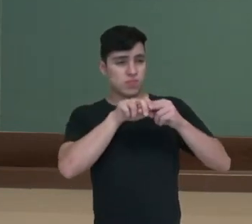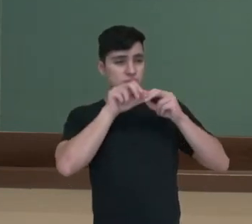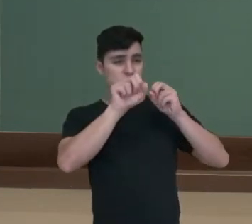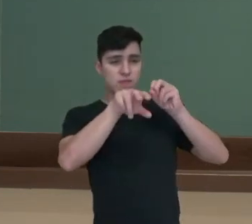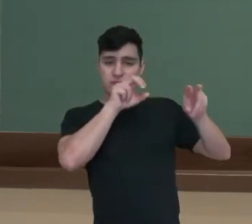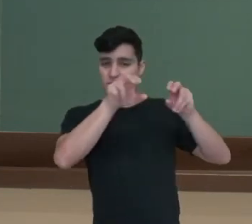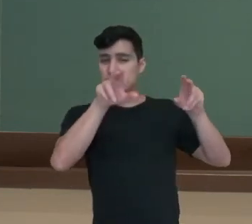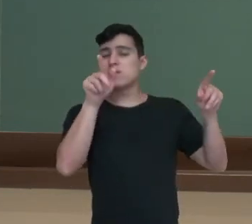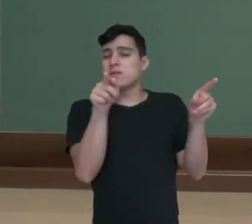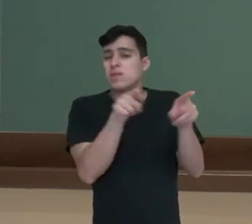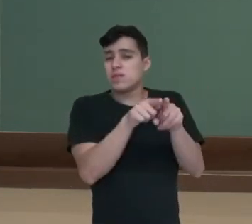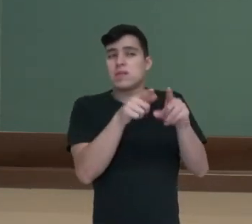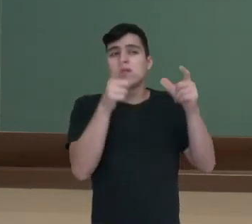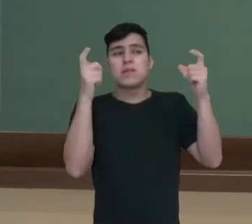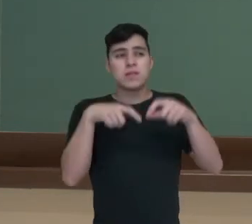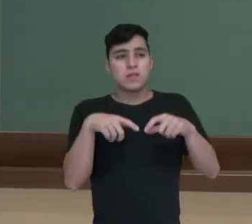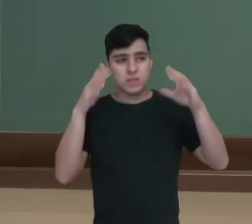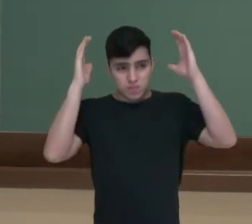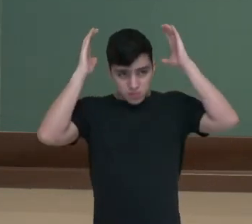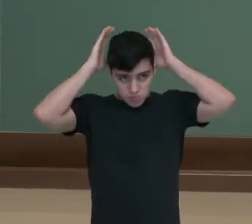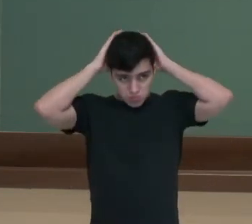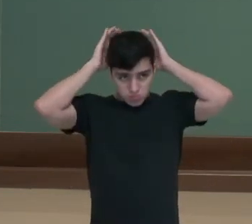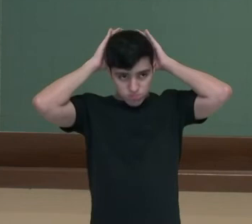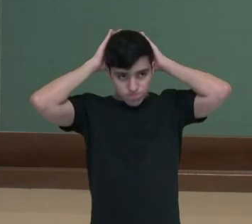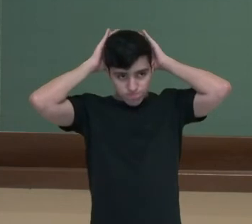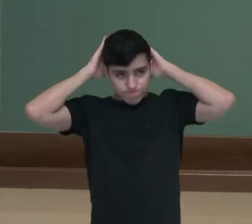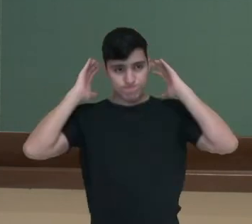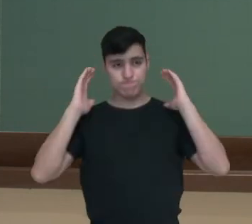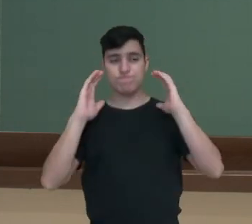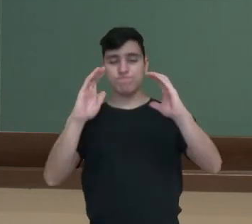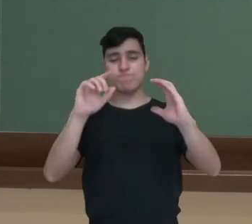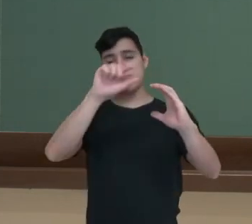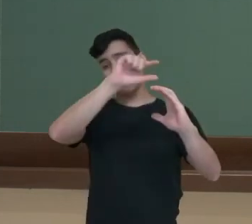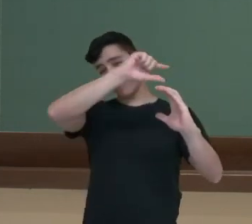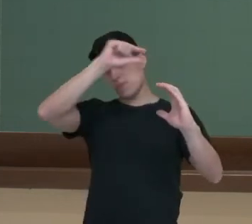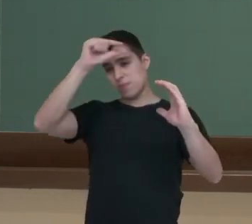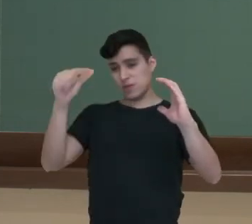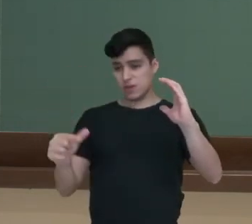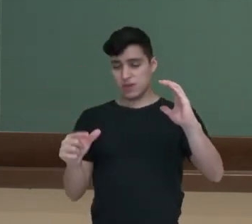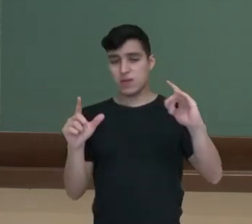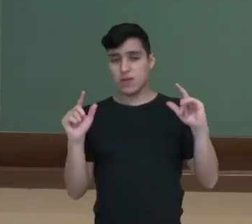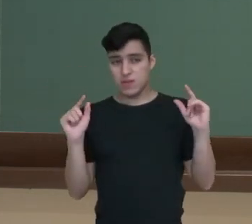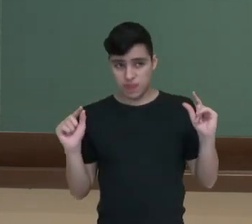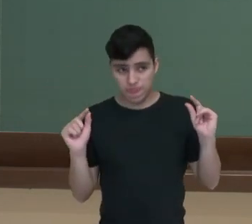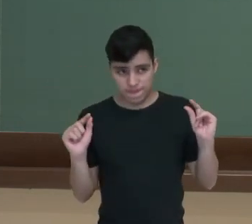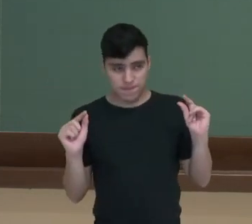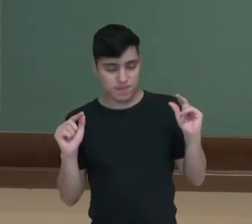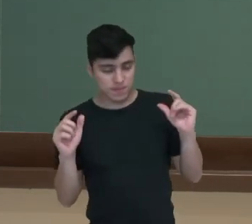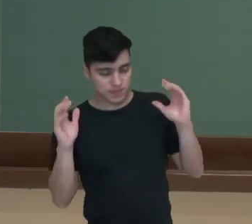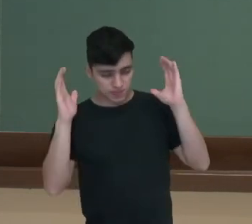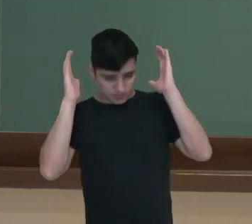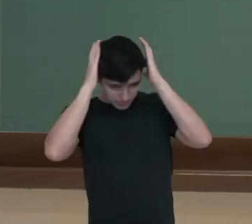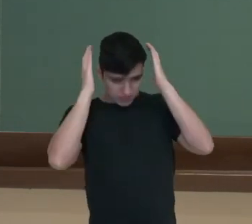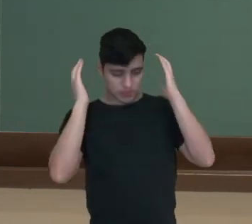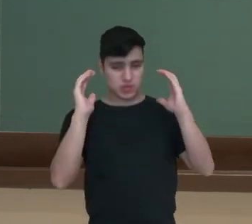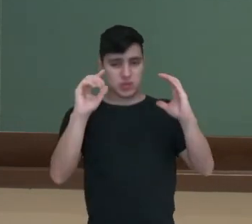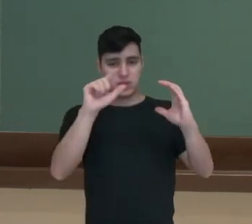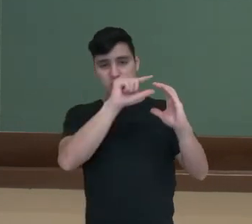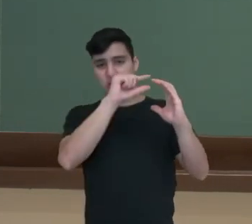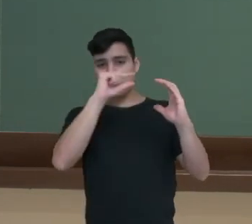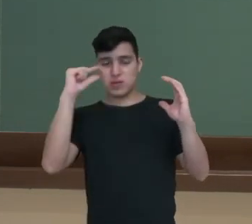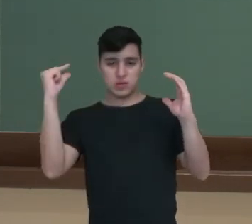que vai se desenvolver nas meninges. O que é essa meningite? É uma membrana que reveste o nosso